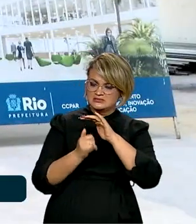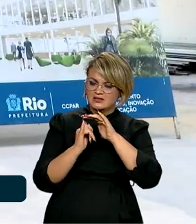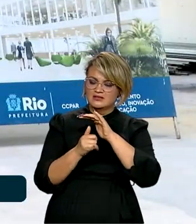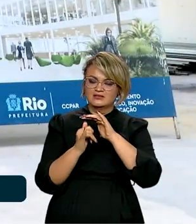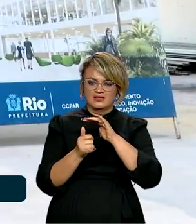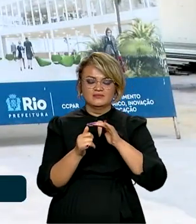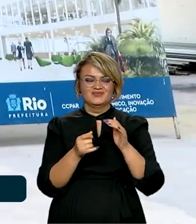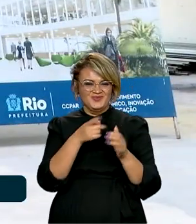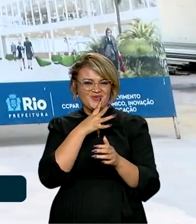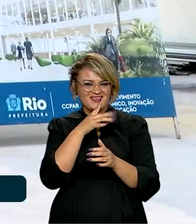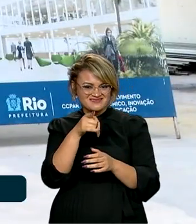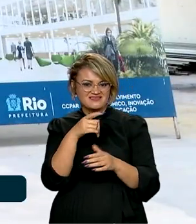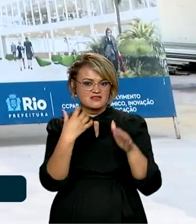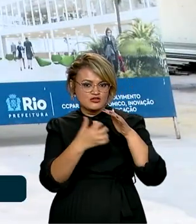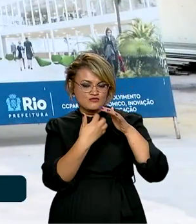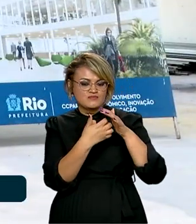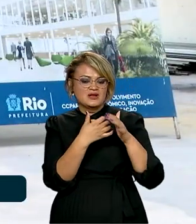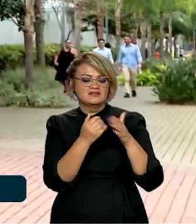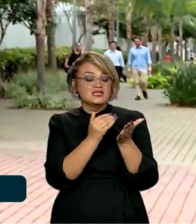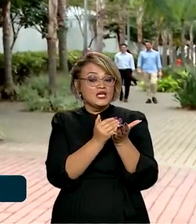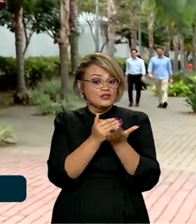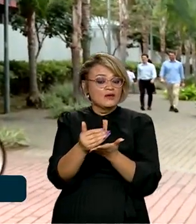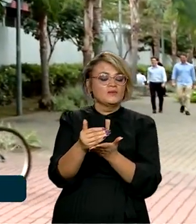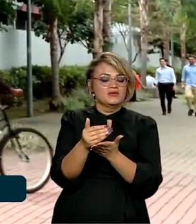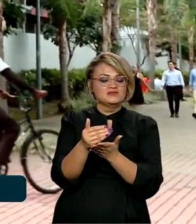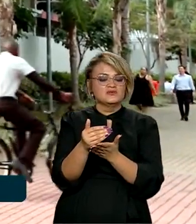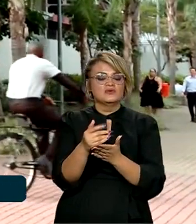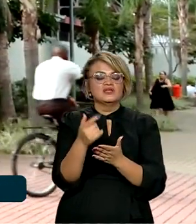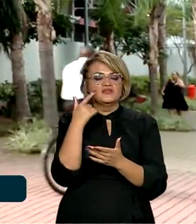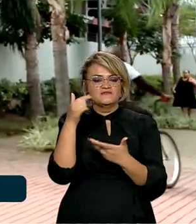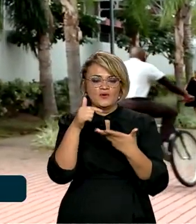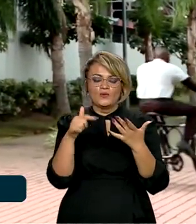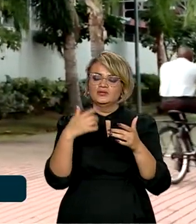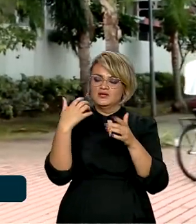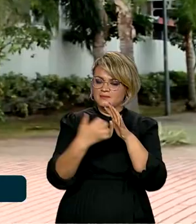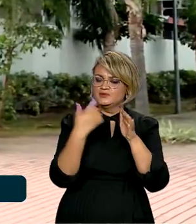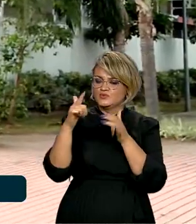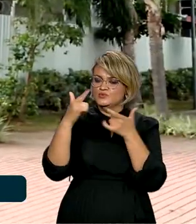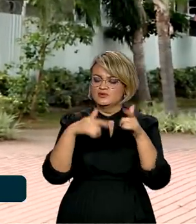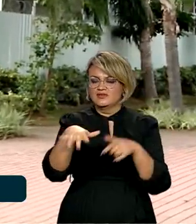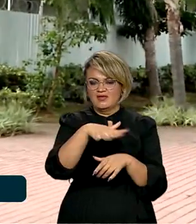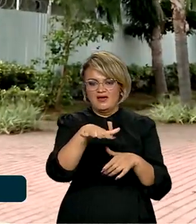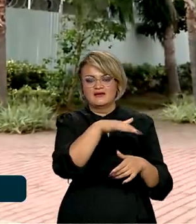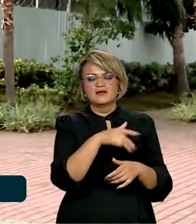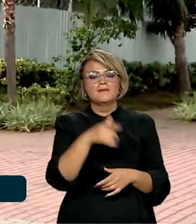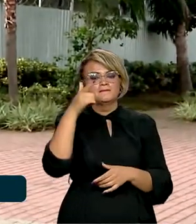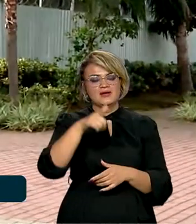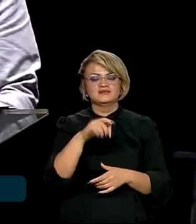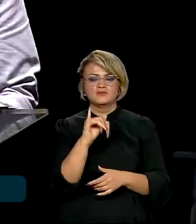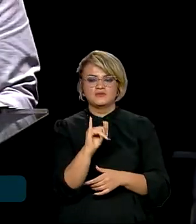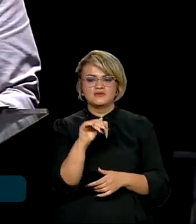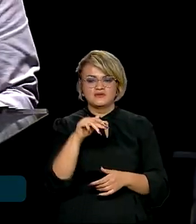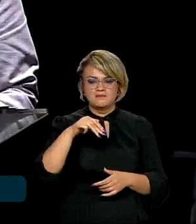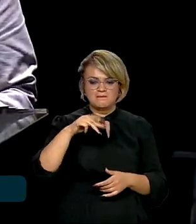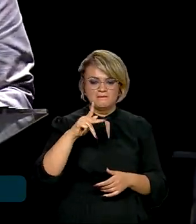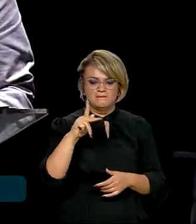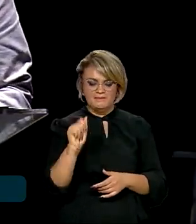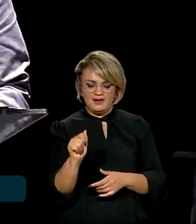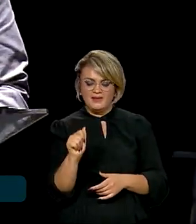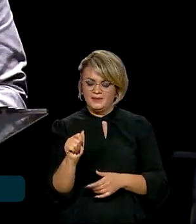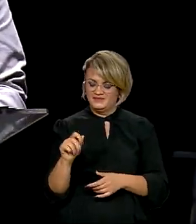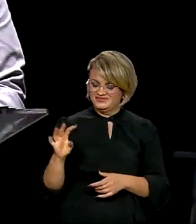são conhecidas as empresas iniciantes e grandes empresas do setor, além do IMPA-TEC. Será uma